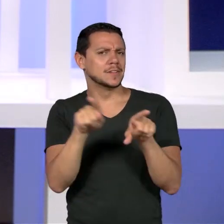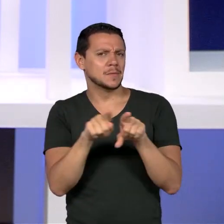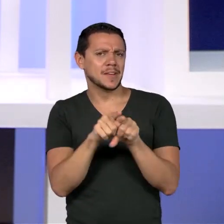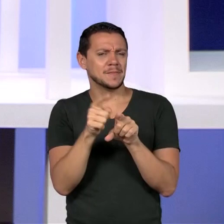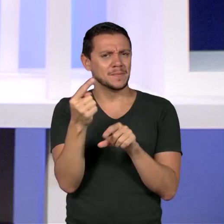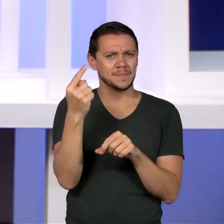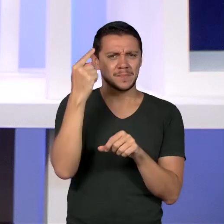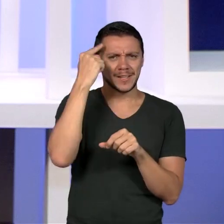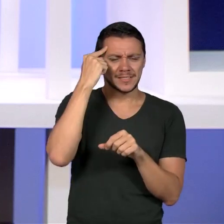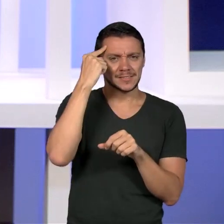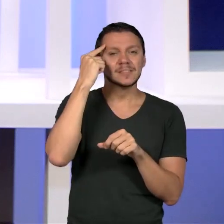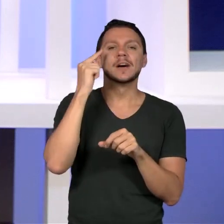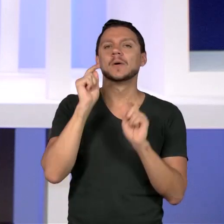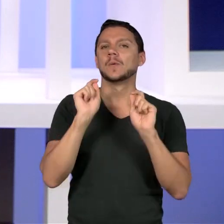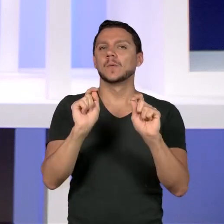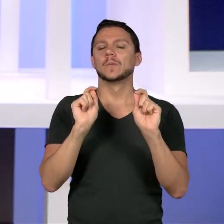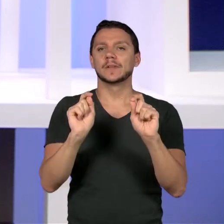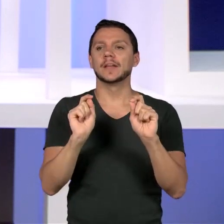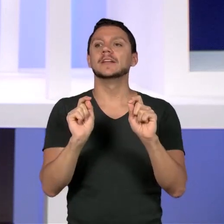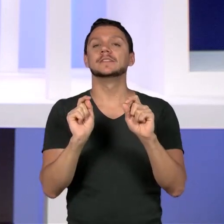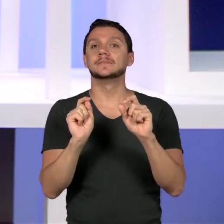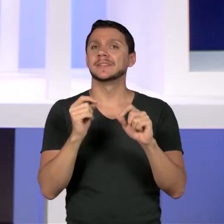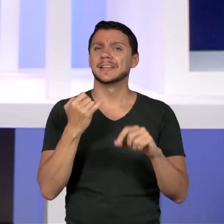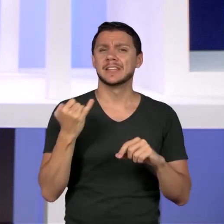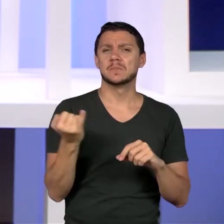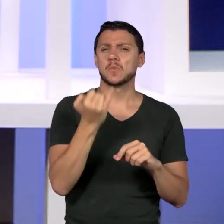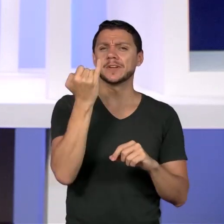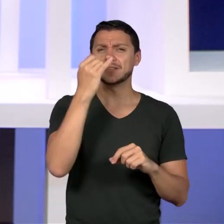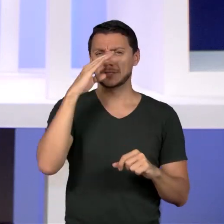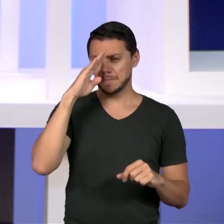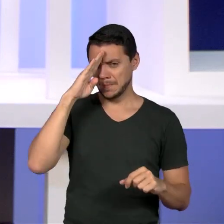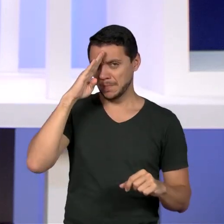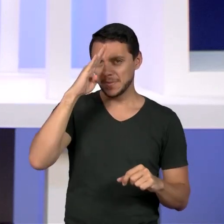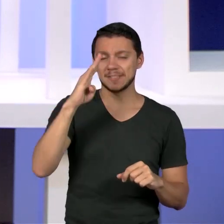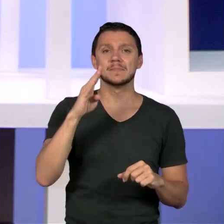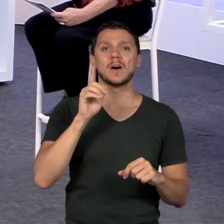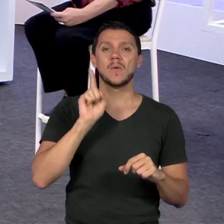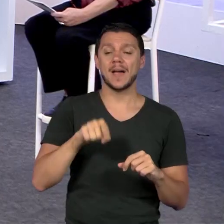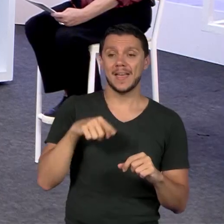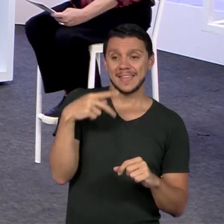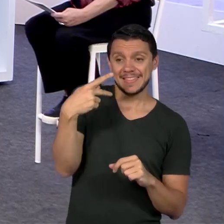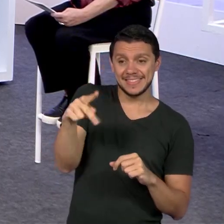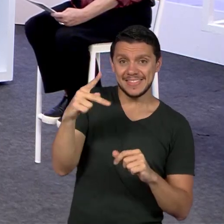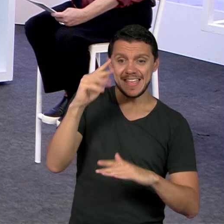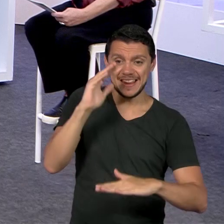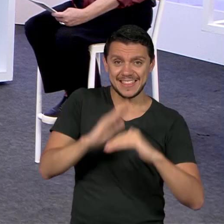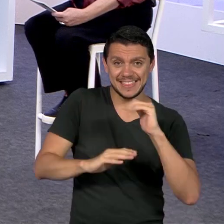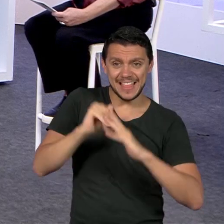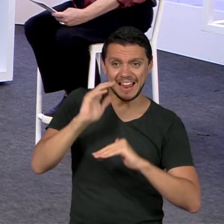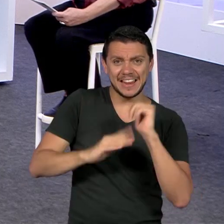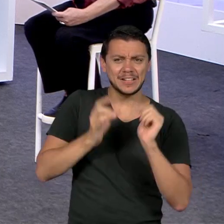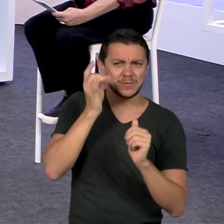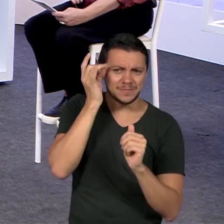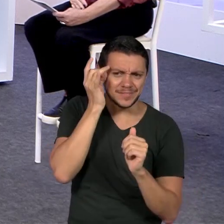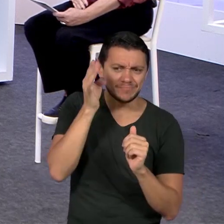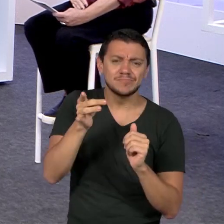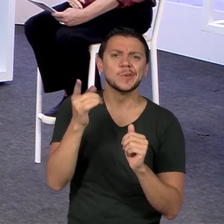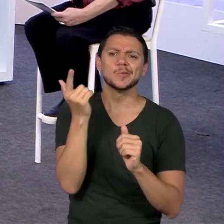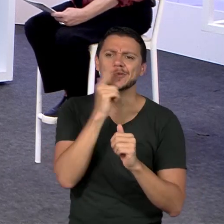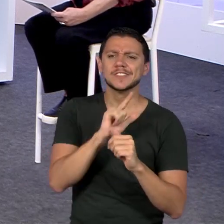premissa de que o mais importante é desenvolver os talentos dos estudantes e não ficar